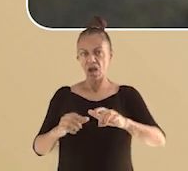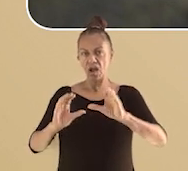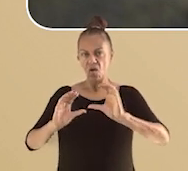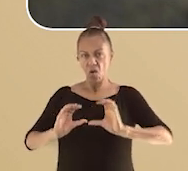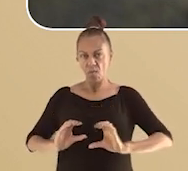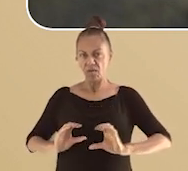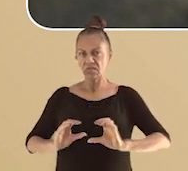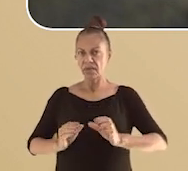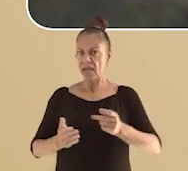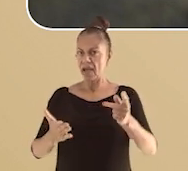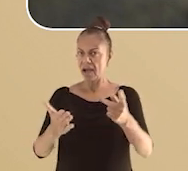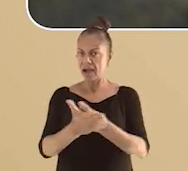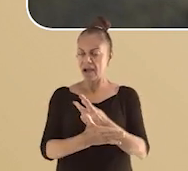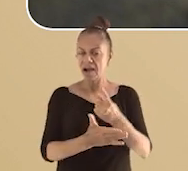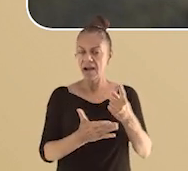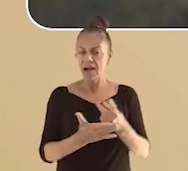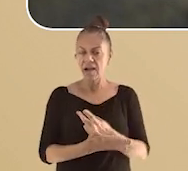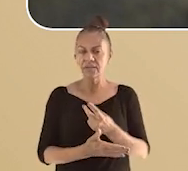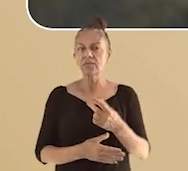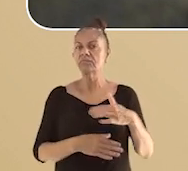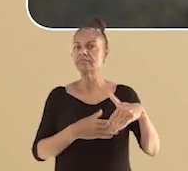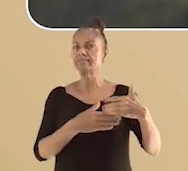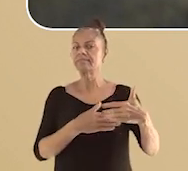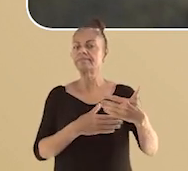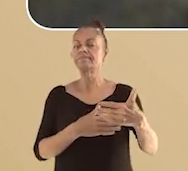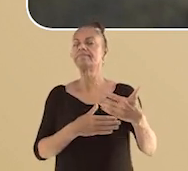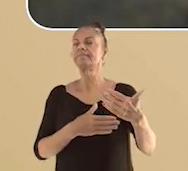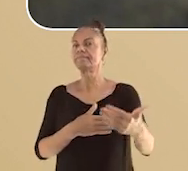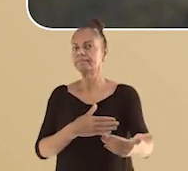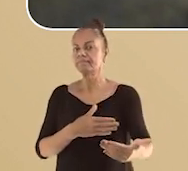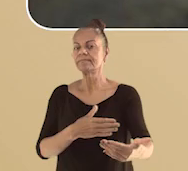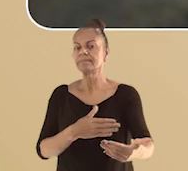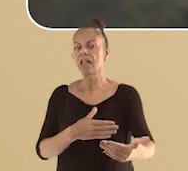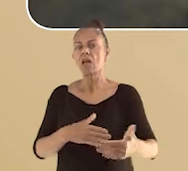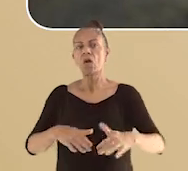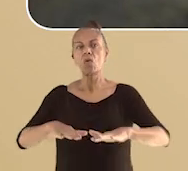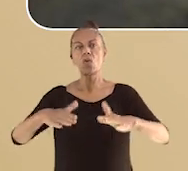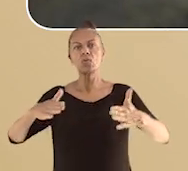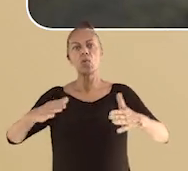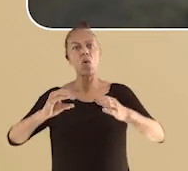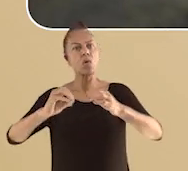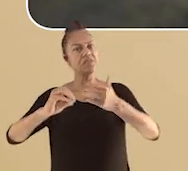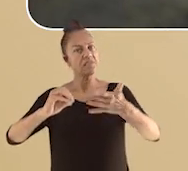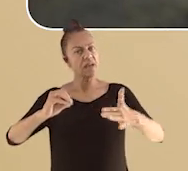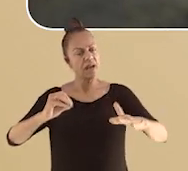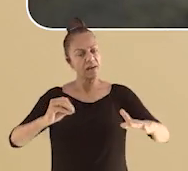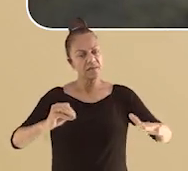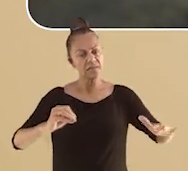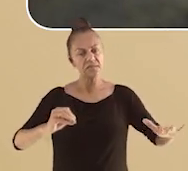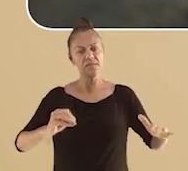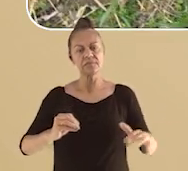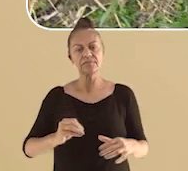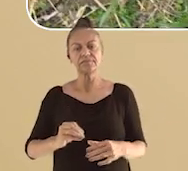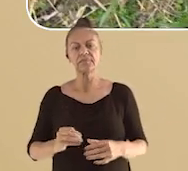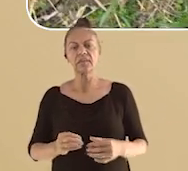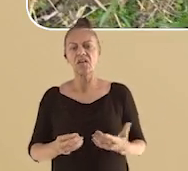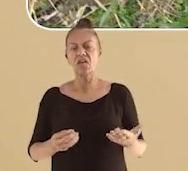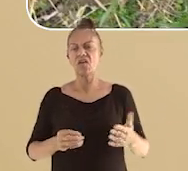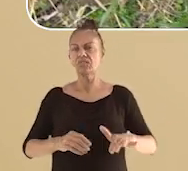não vão demorar muitos anos até que o lixo plástico tenha tomado conta de metade dos oceanos.